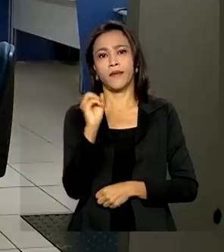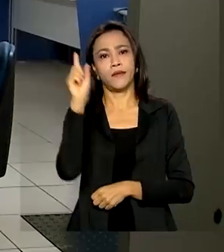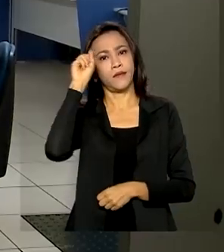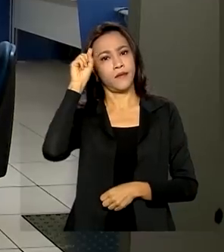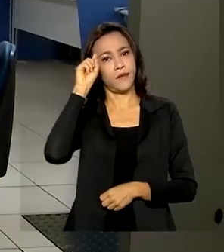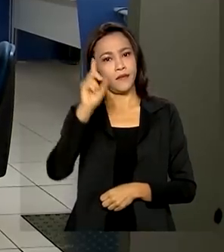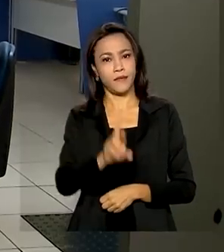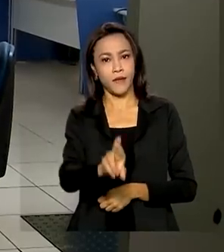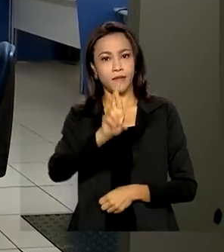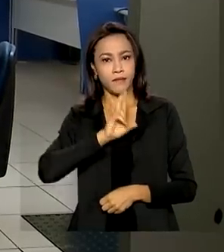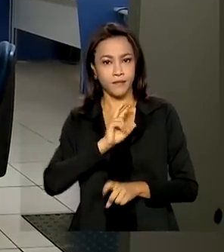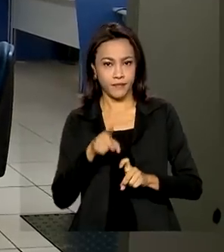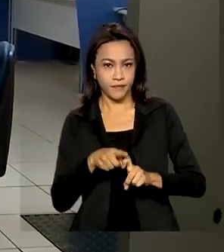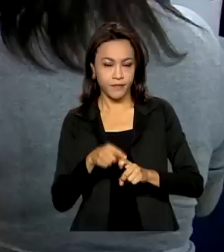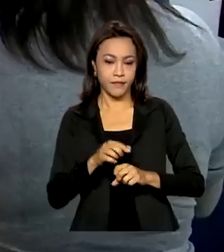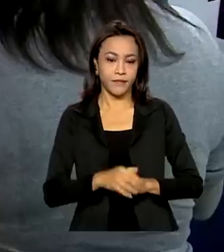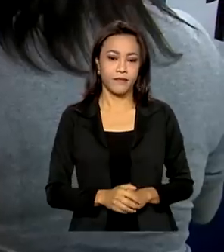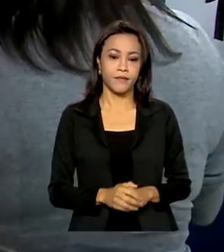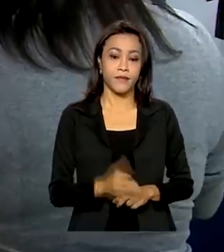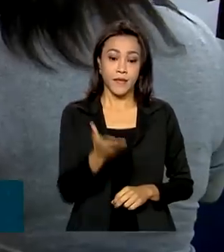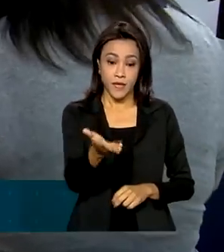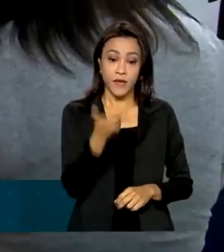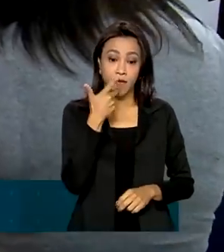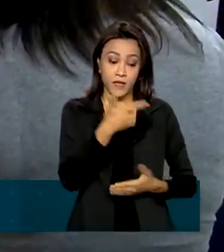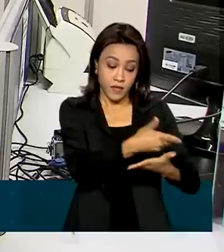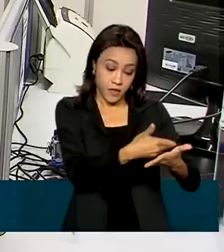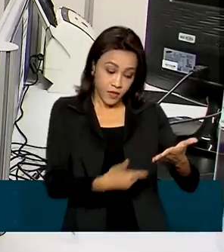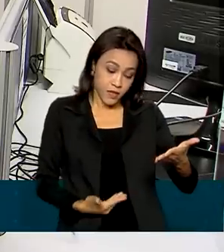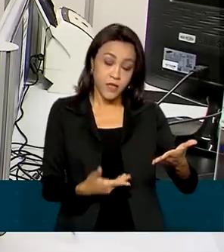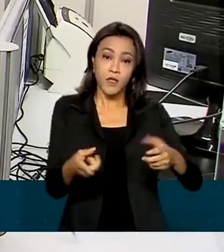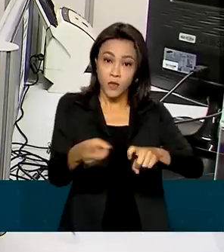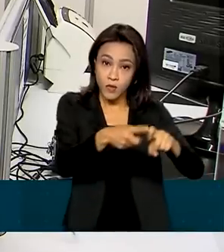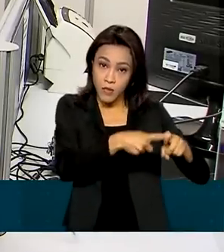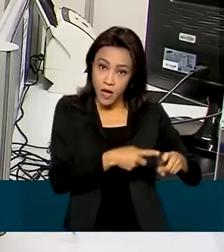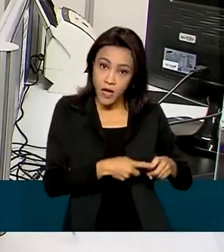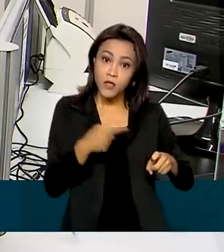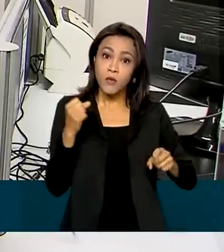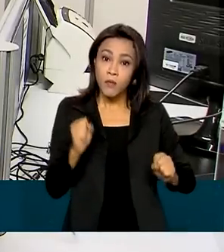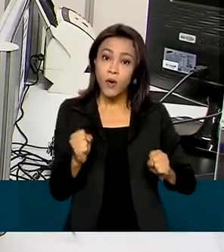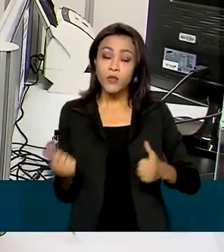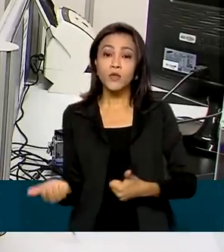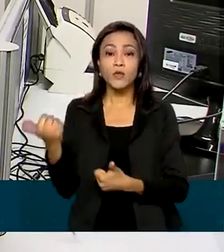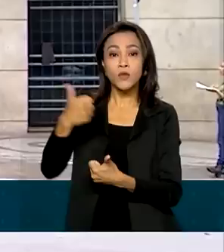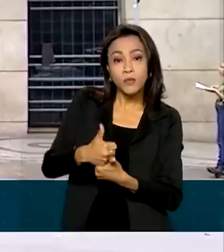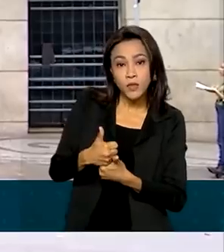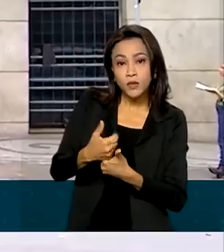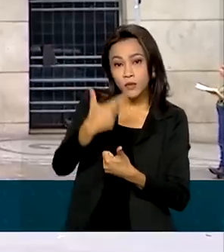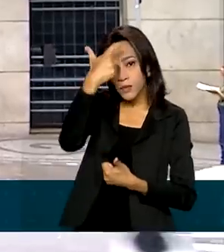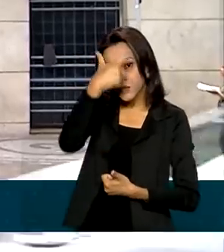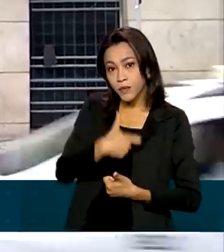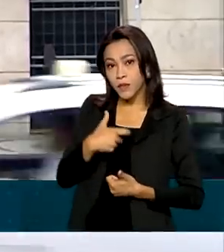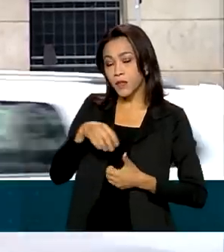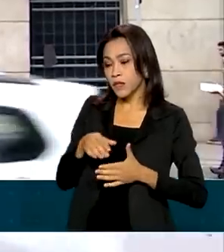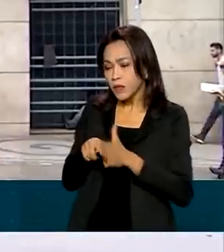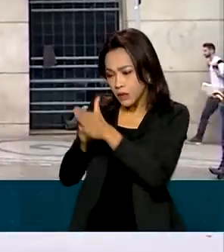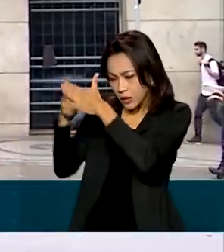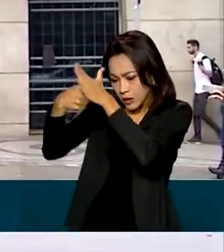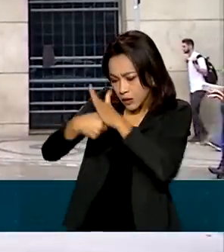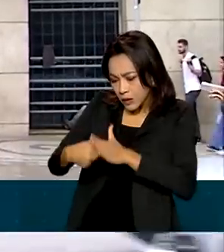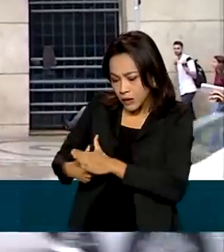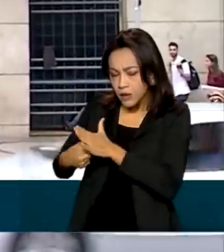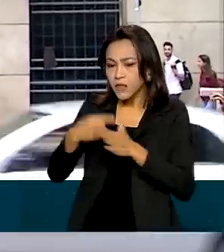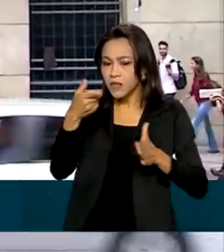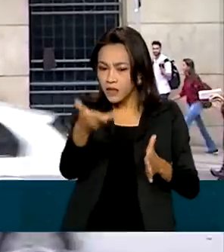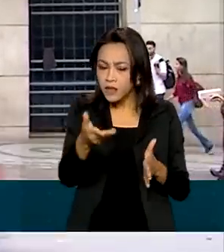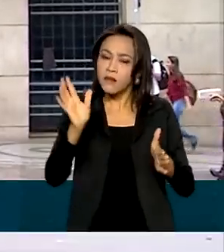A proposta é que laudos e atestados médicos possam substituir as perícias médicas, uma das principais causas do